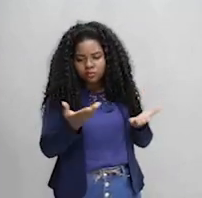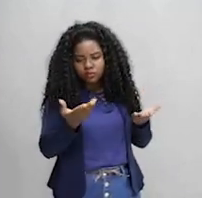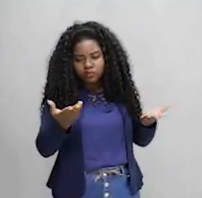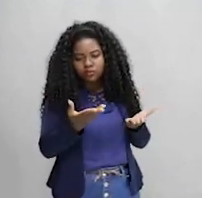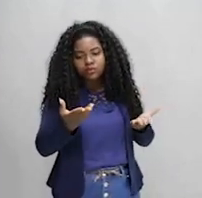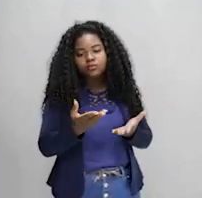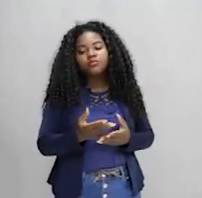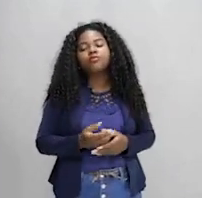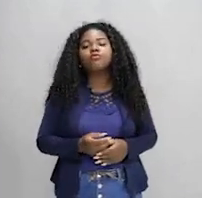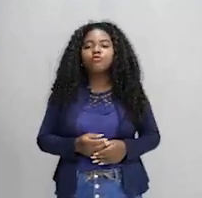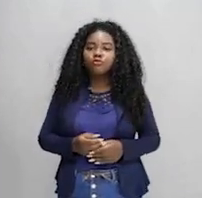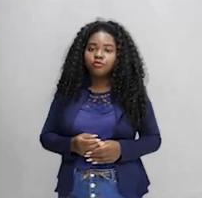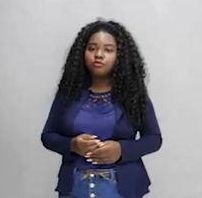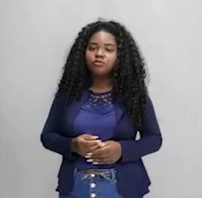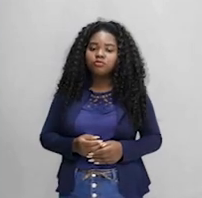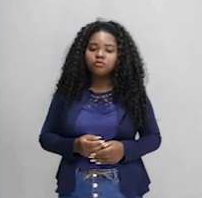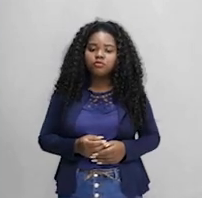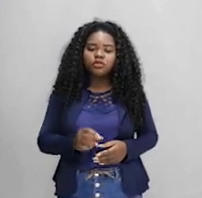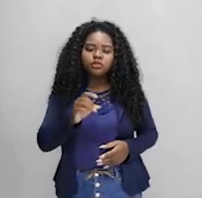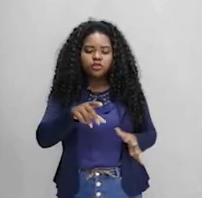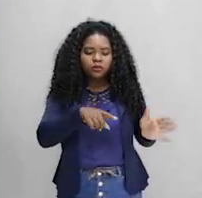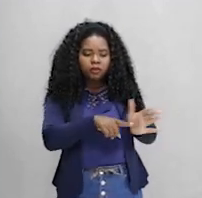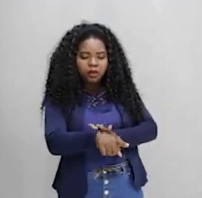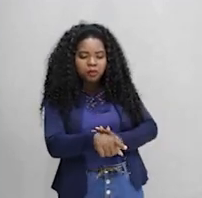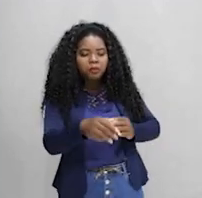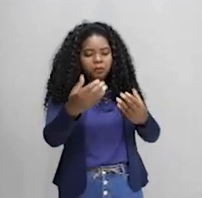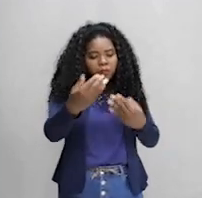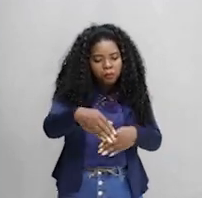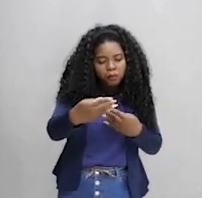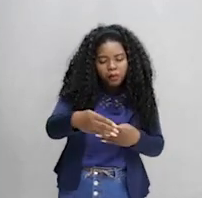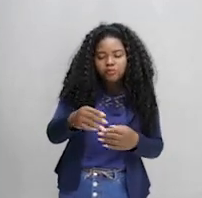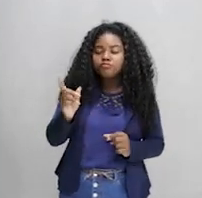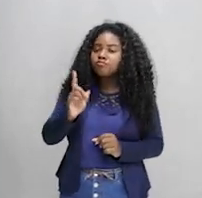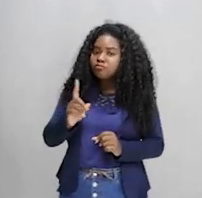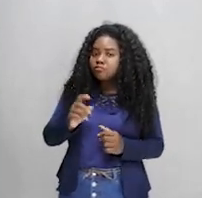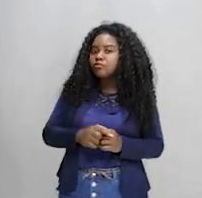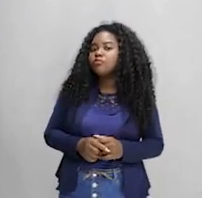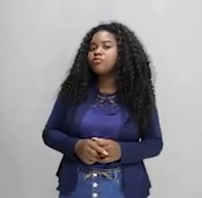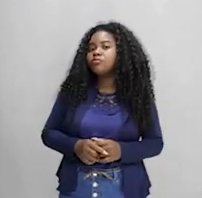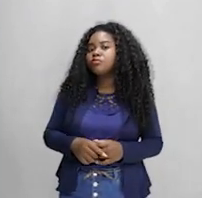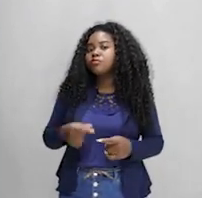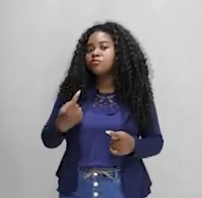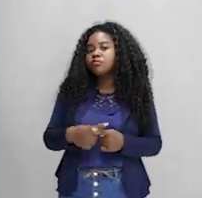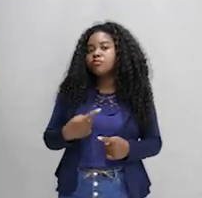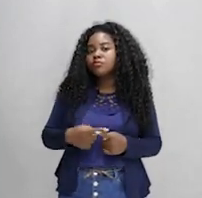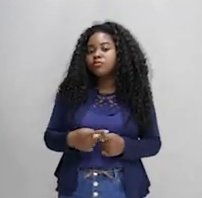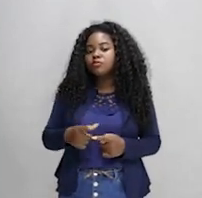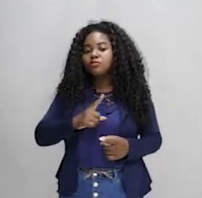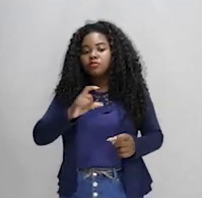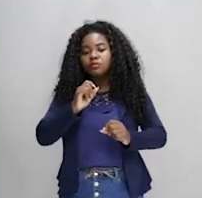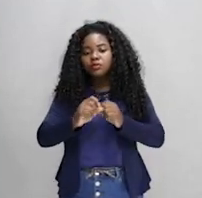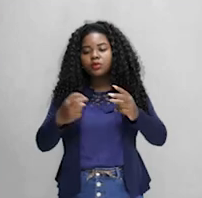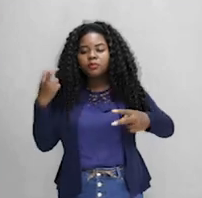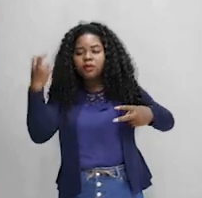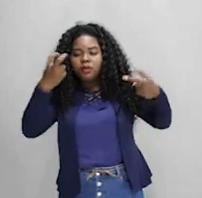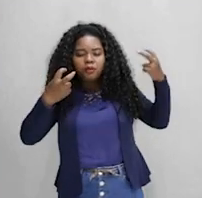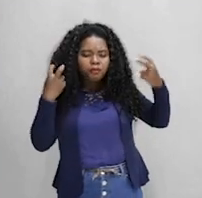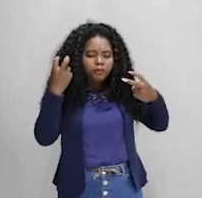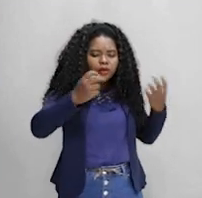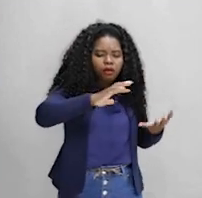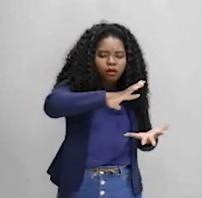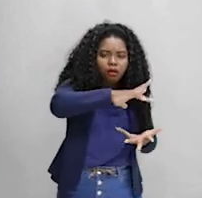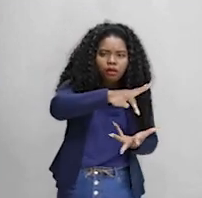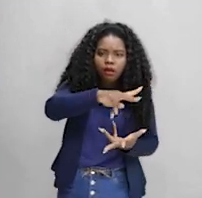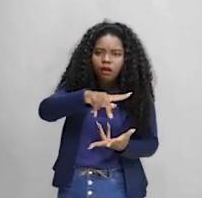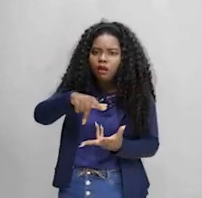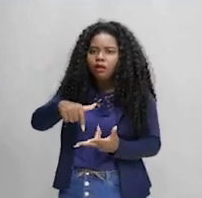ele vai além das questões de prova em si. Porque é uma questão que envolve preocupações globais. É uma preocupação